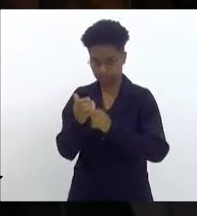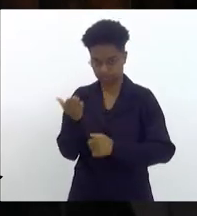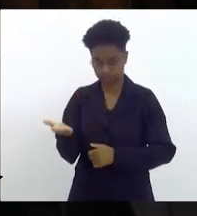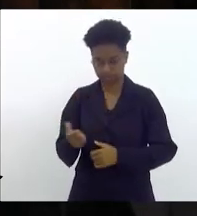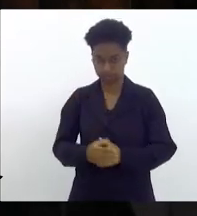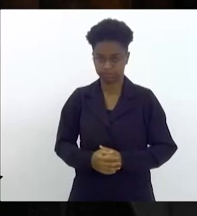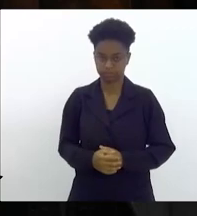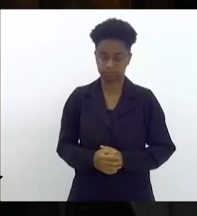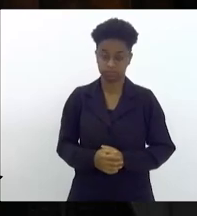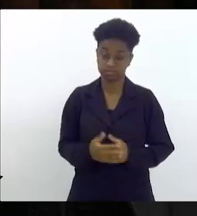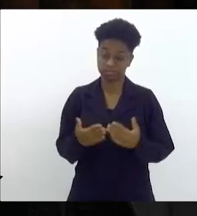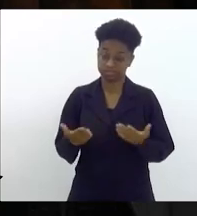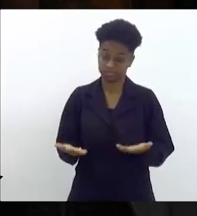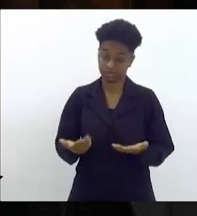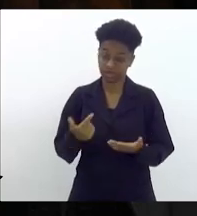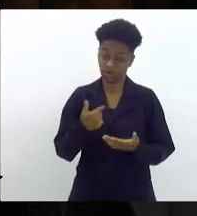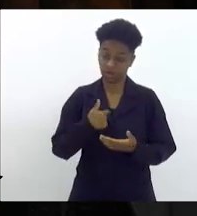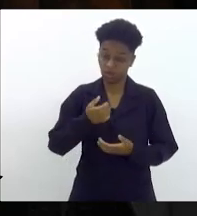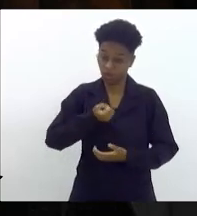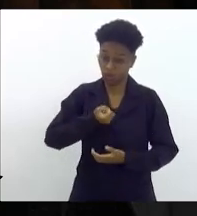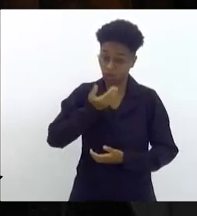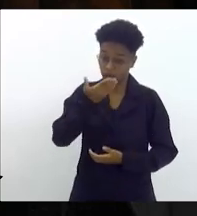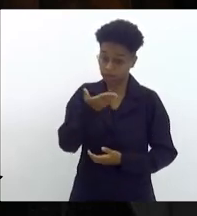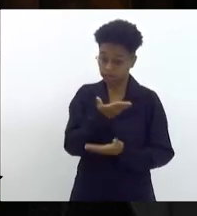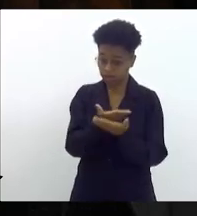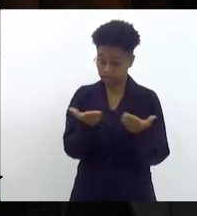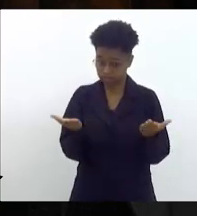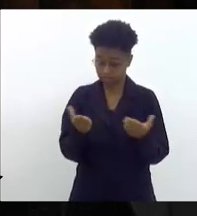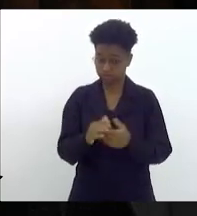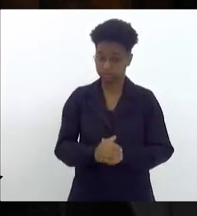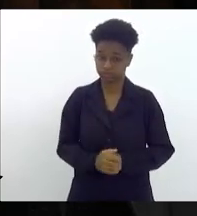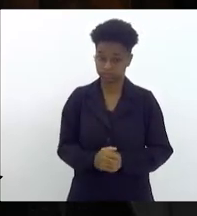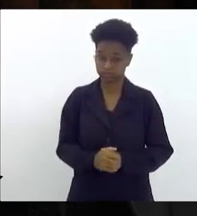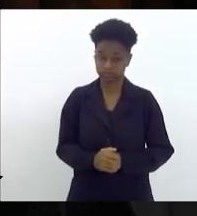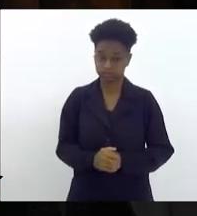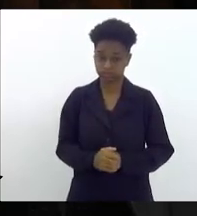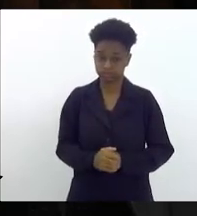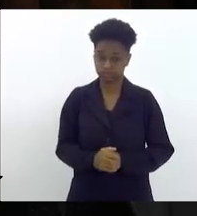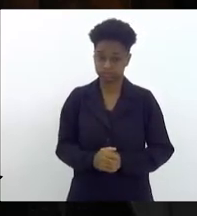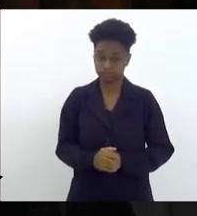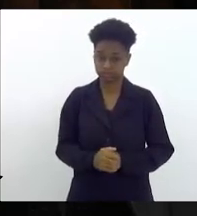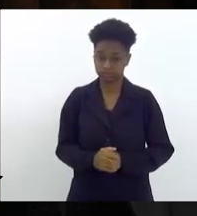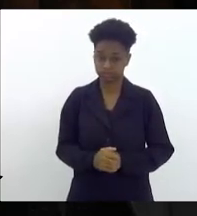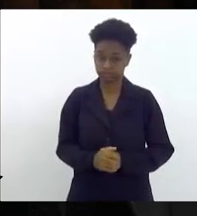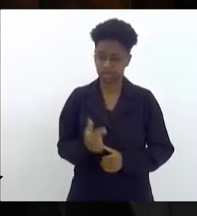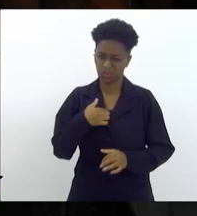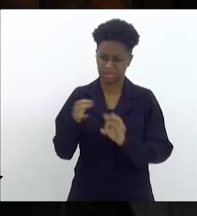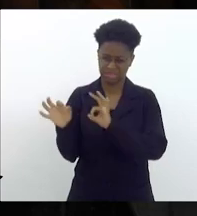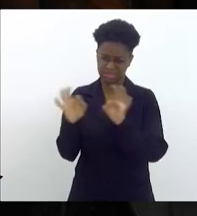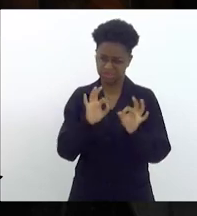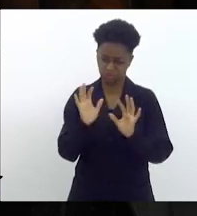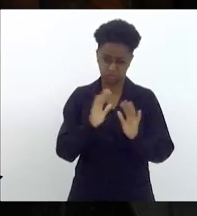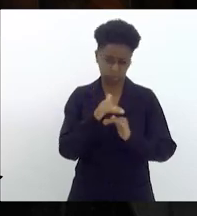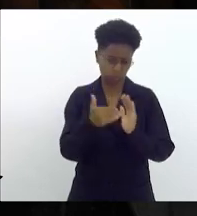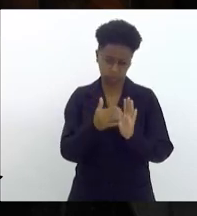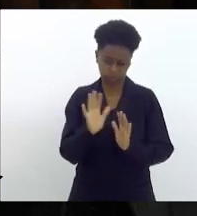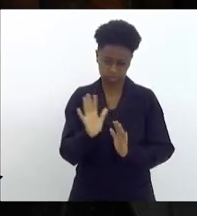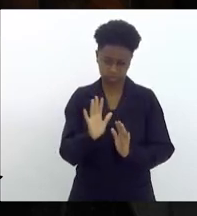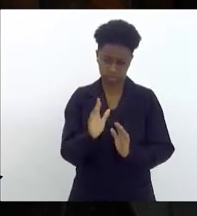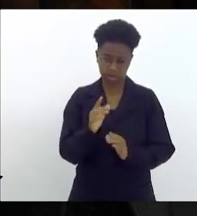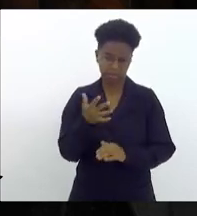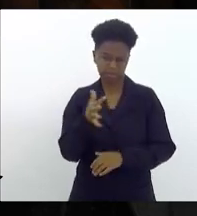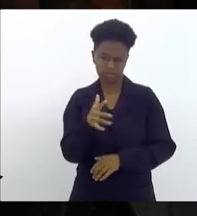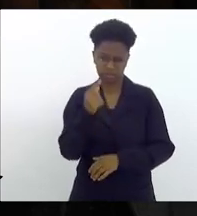E confesso à Vossa Excelência que não assisti tudo, mas uma meia hora eu